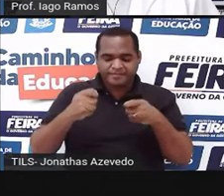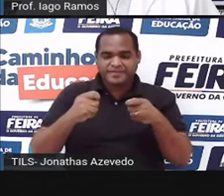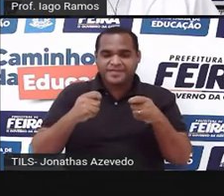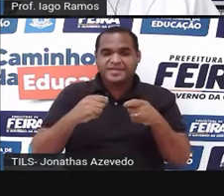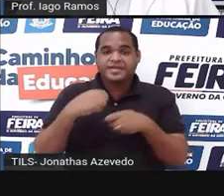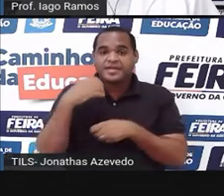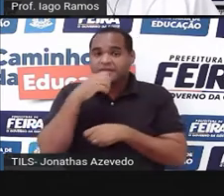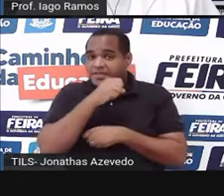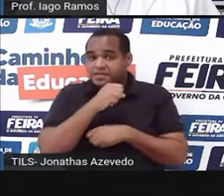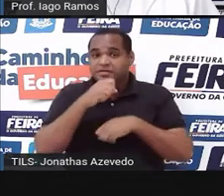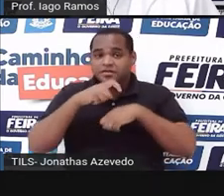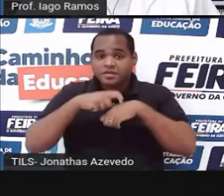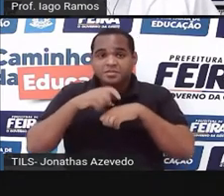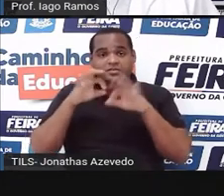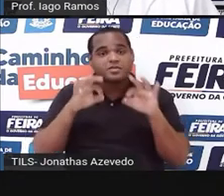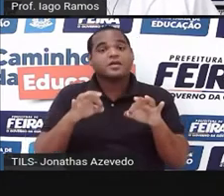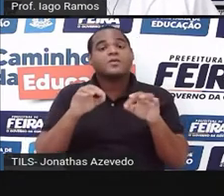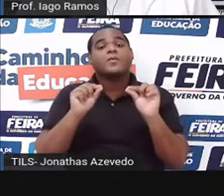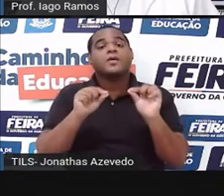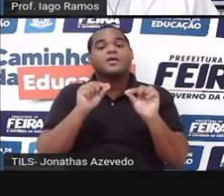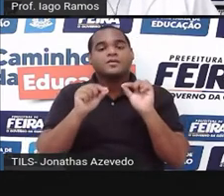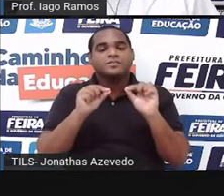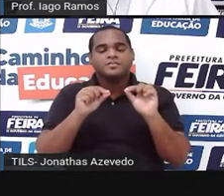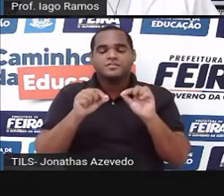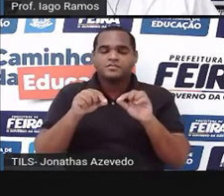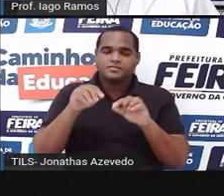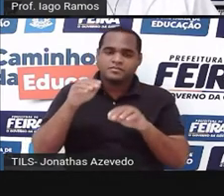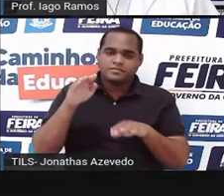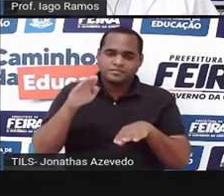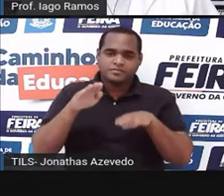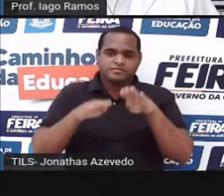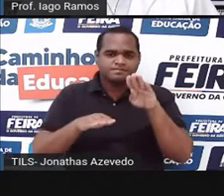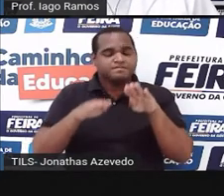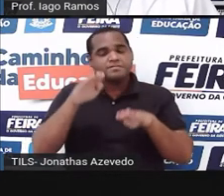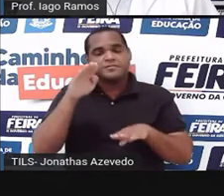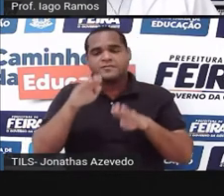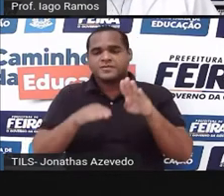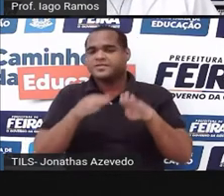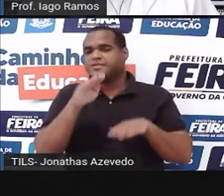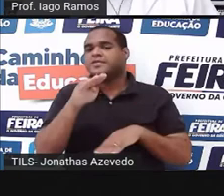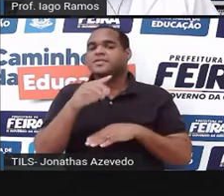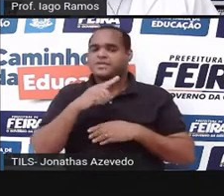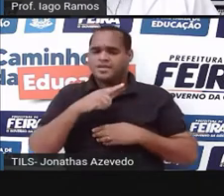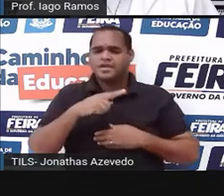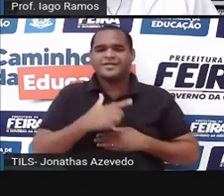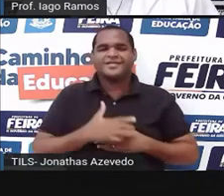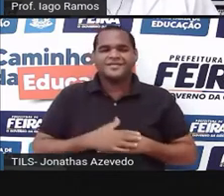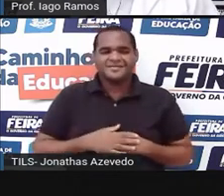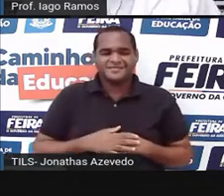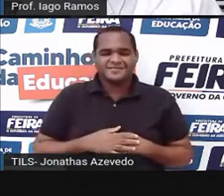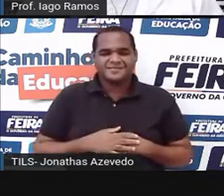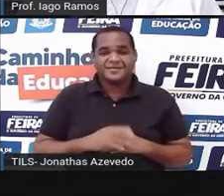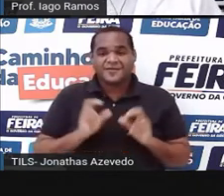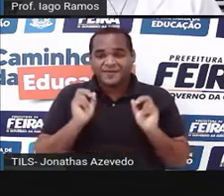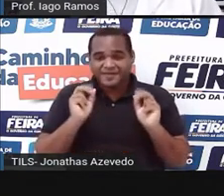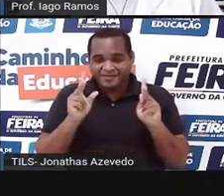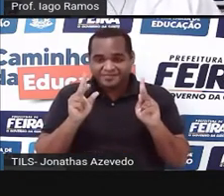Velocidade e tempo são grandezas proporcionais, tá?